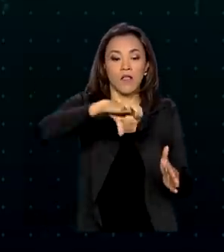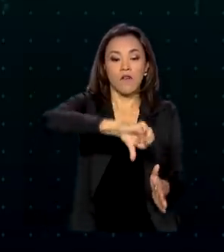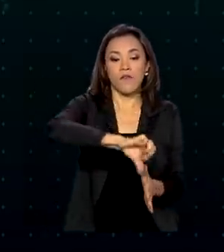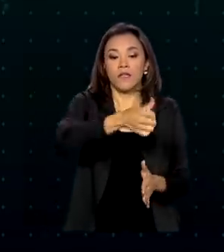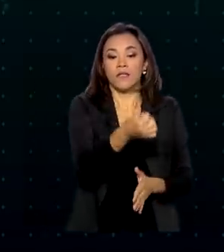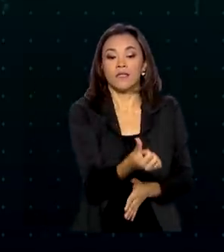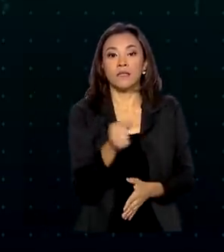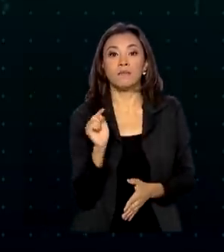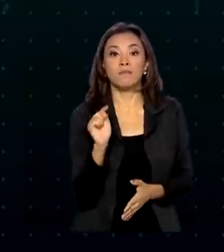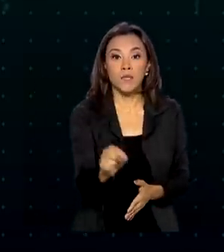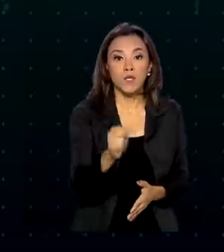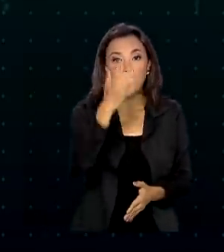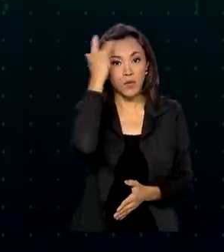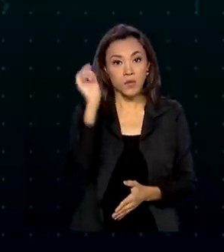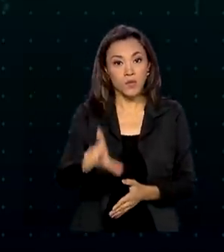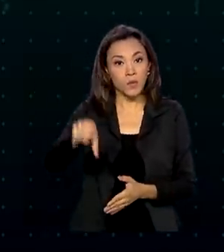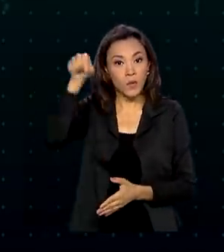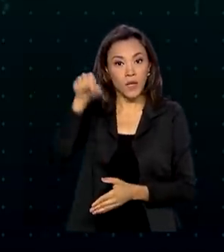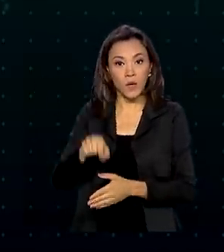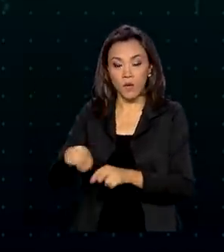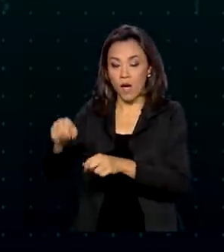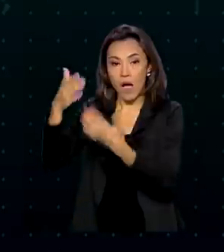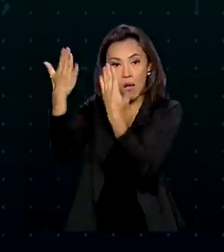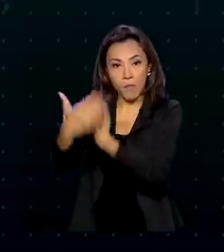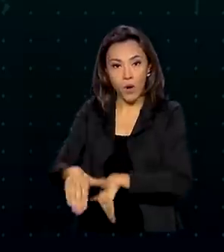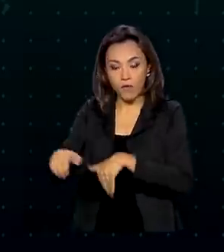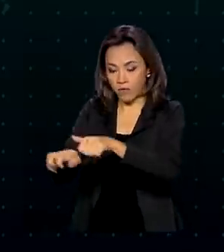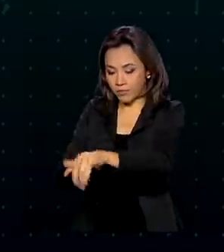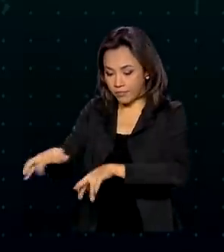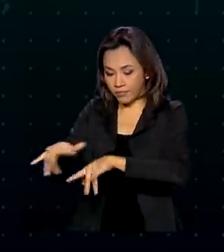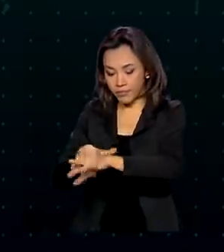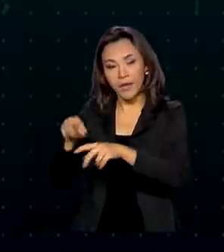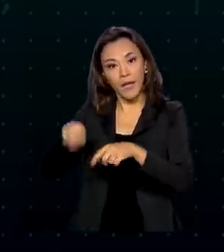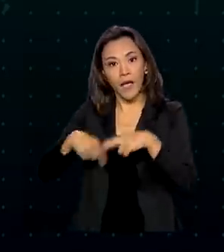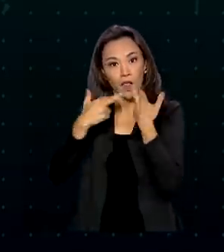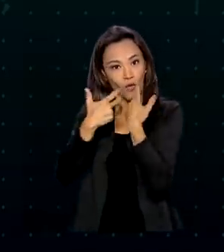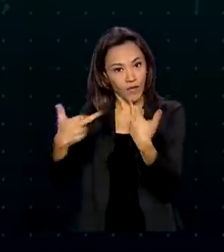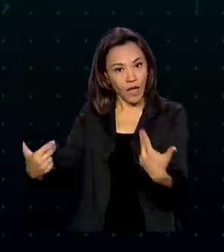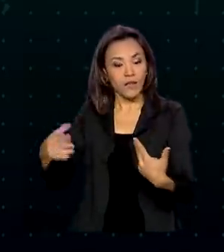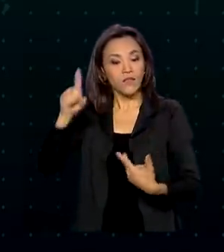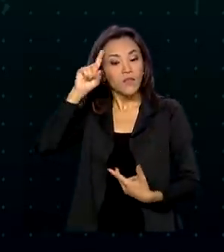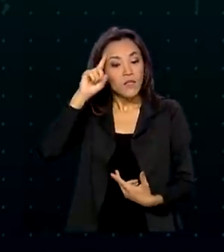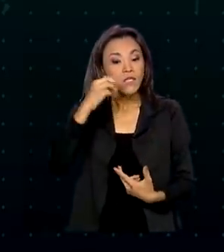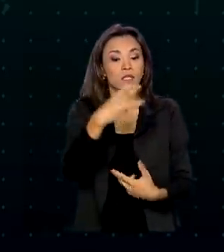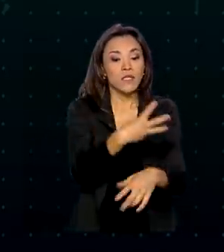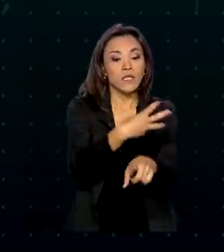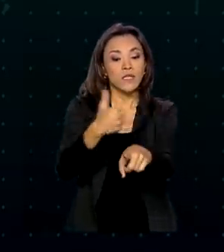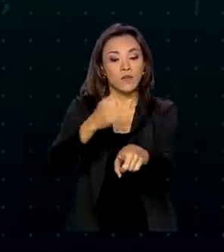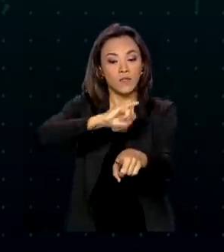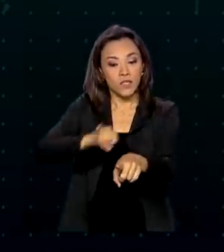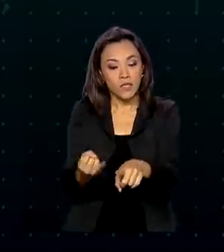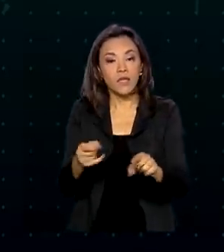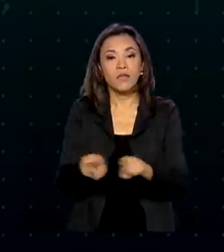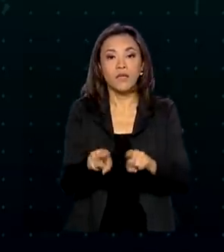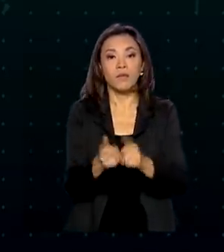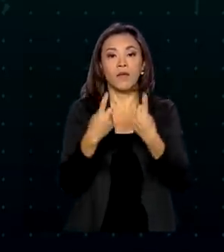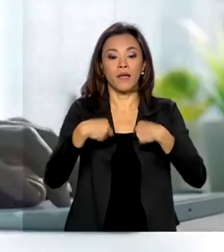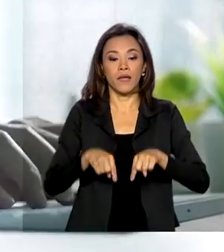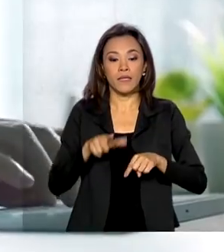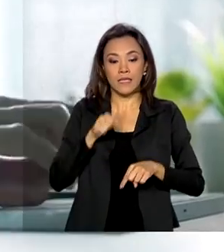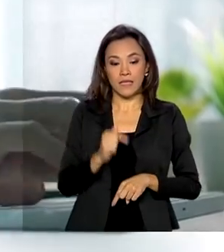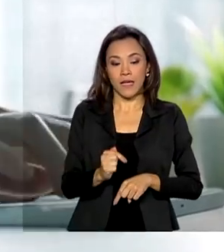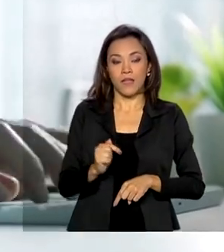pessoas optaram pelo Enem Digital, a novidade deste ano, que será nos dias 31 de janeiro e 7 de